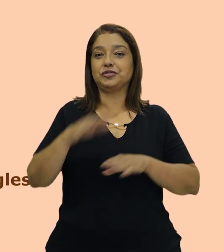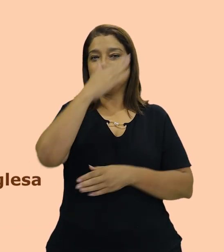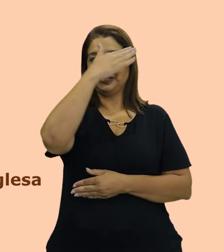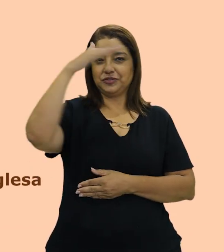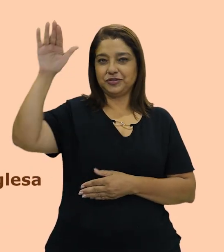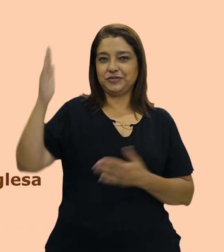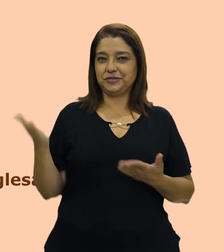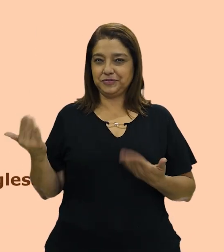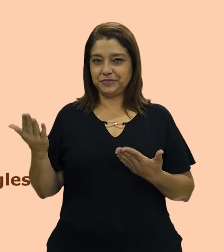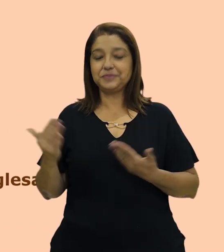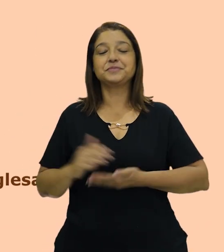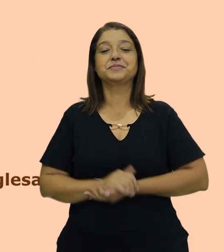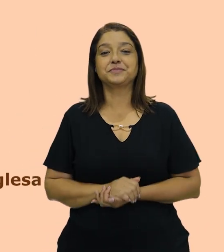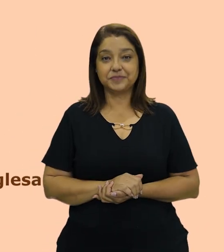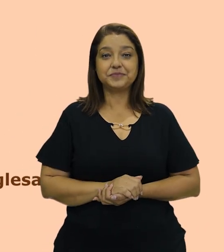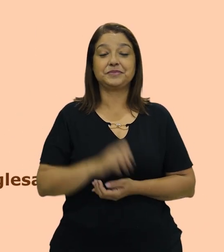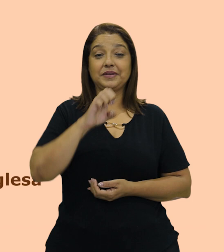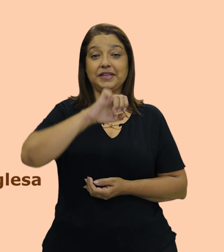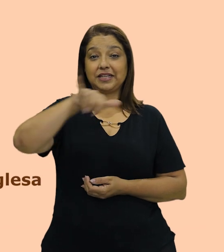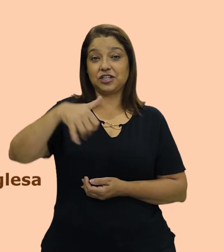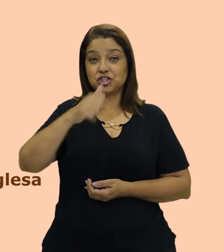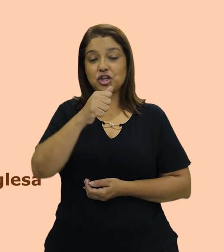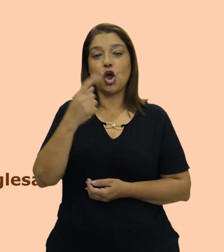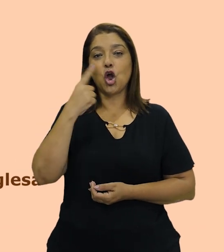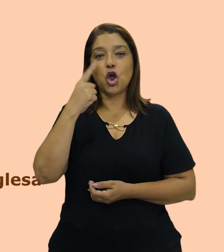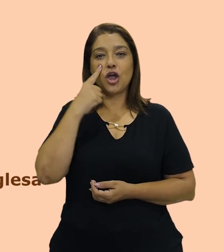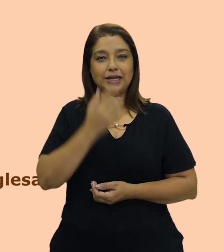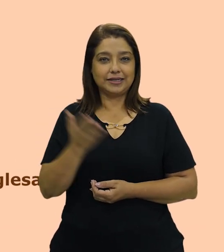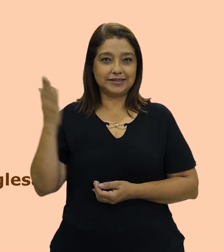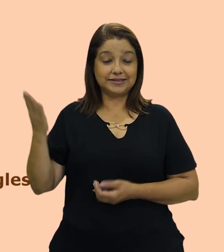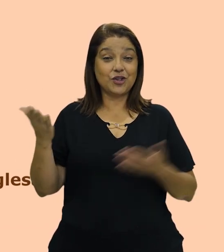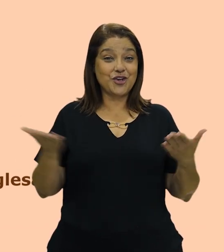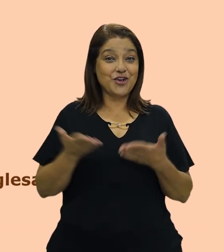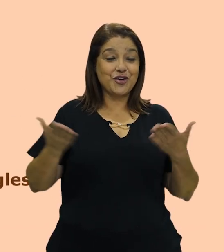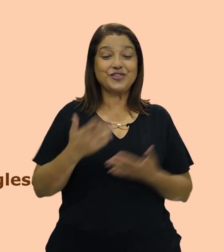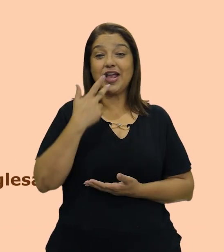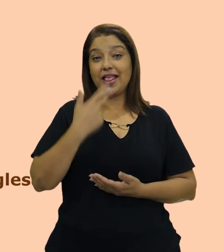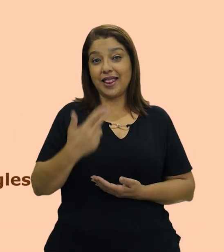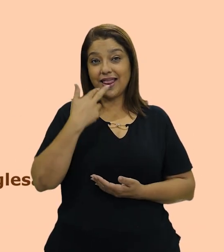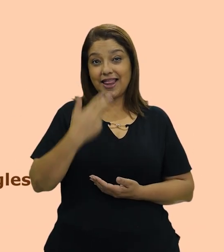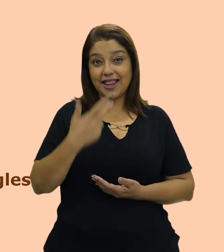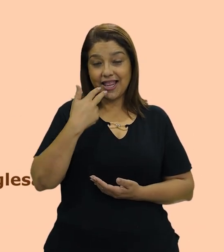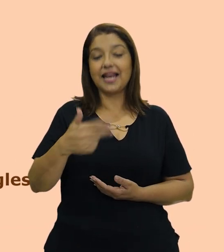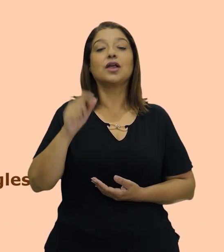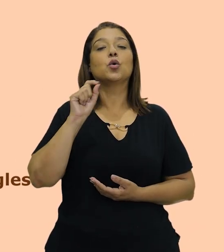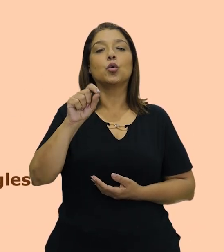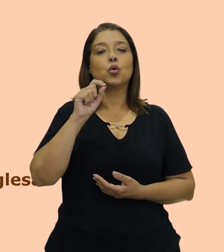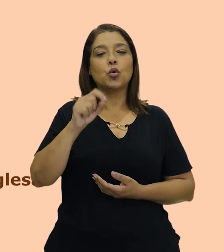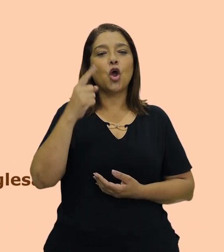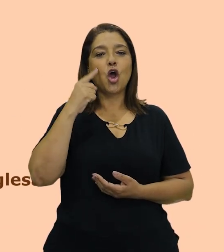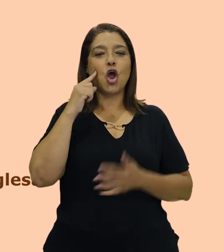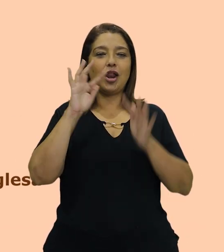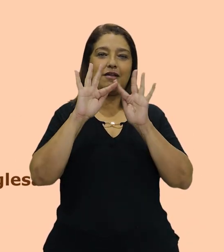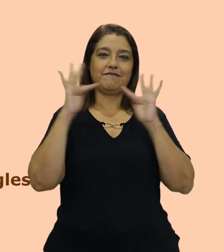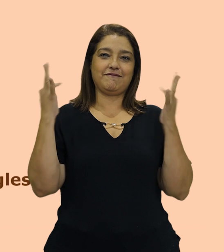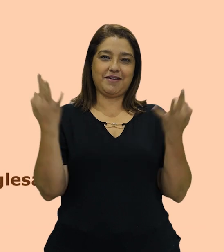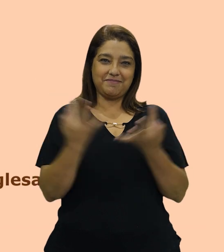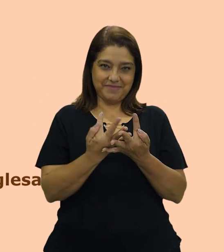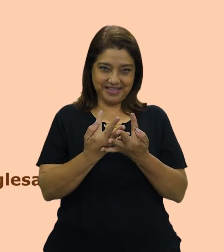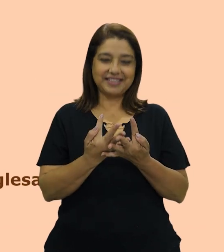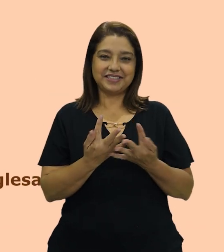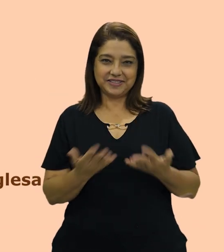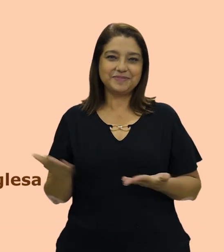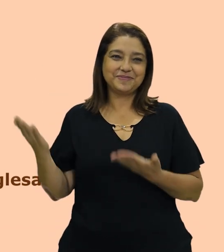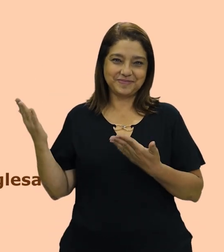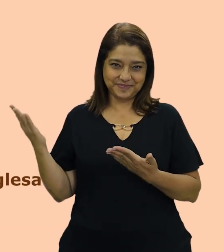componente curricular de hoje é língua inglesa e nós vamos ver sobre family members. Membros